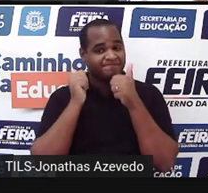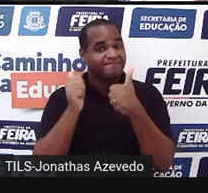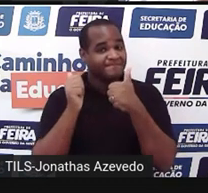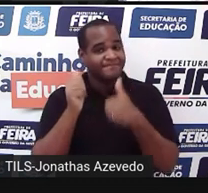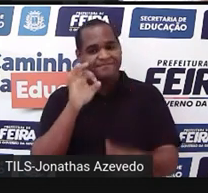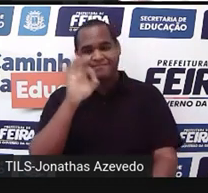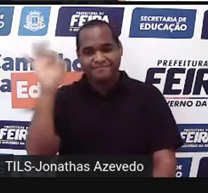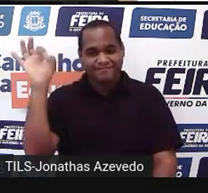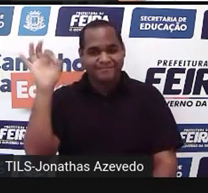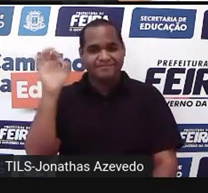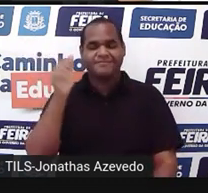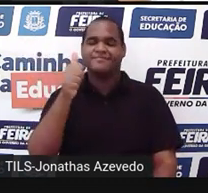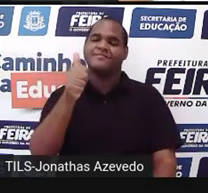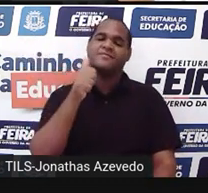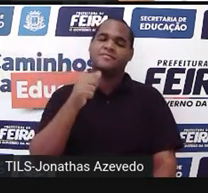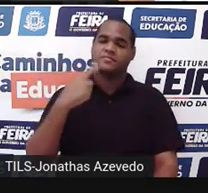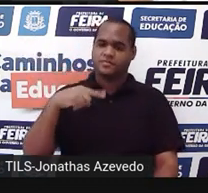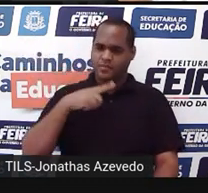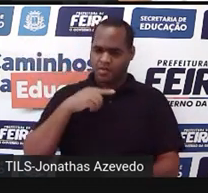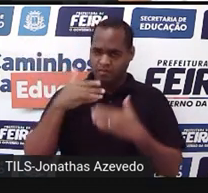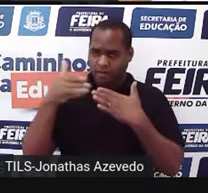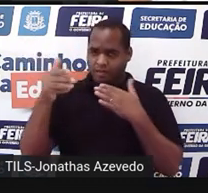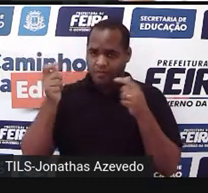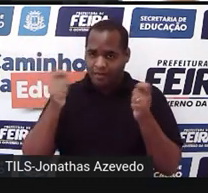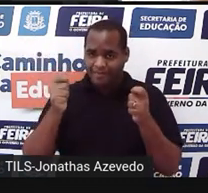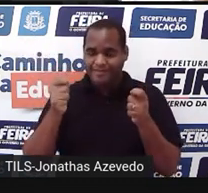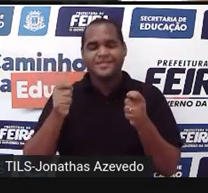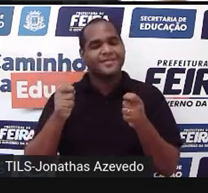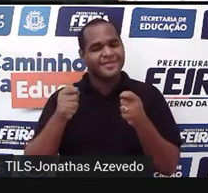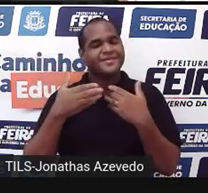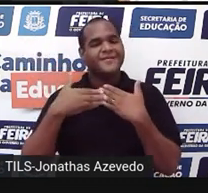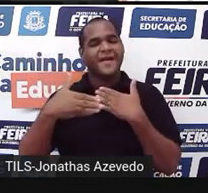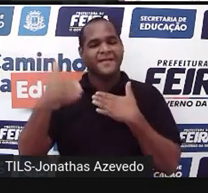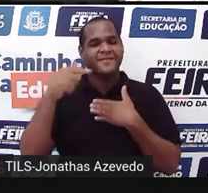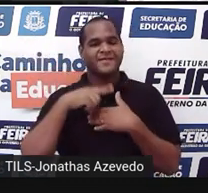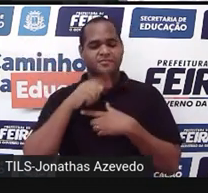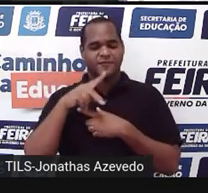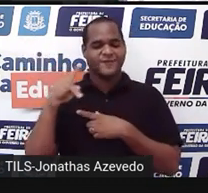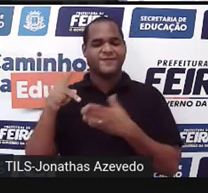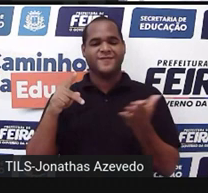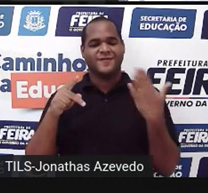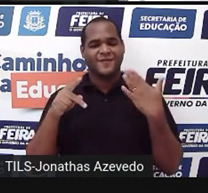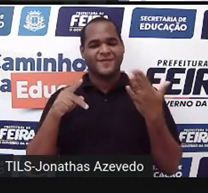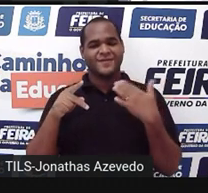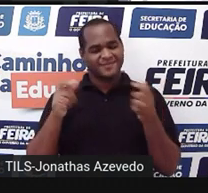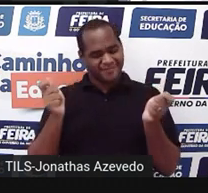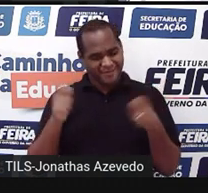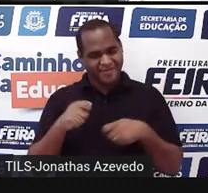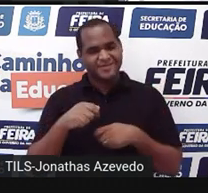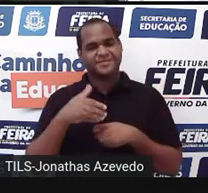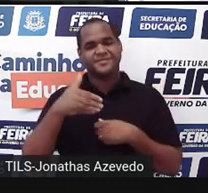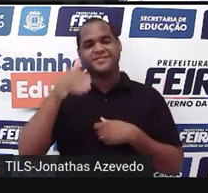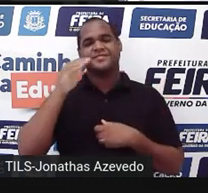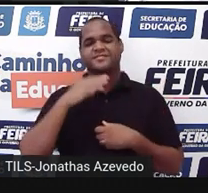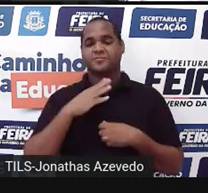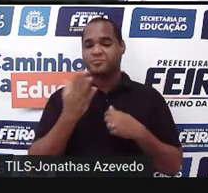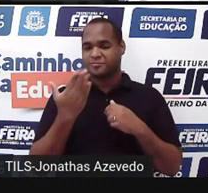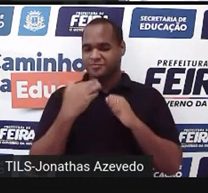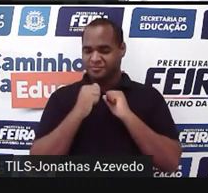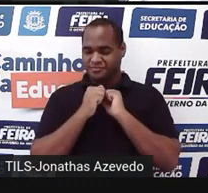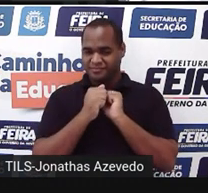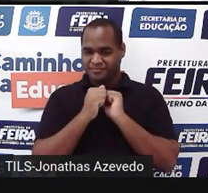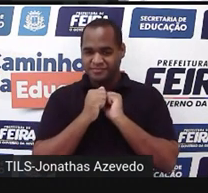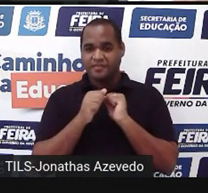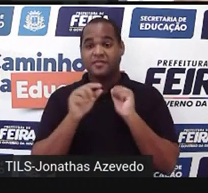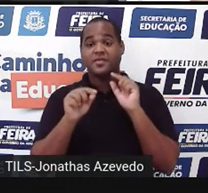Bacana? Então a gente pode seguir? Vamos lá? Vamos, professor! Segue aí! Então vem comigo, olha